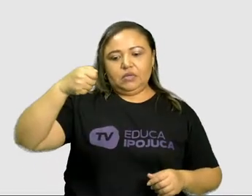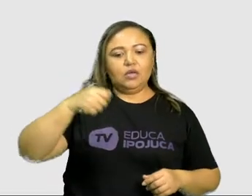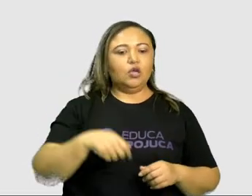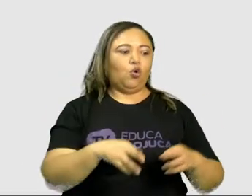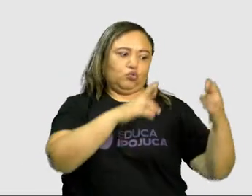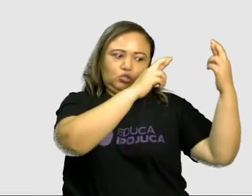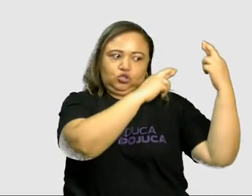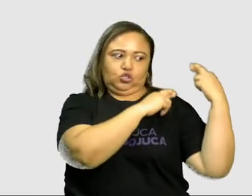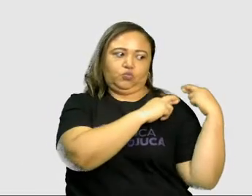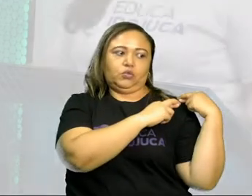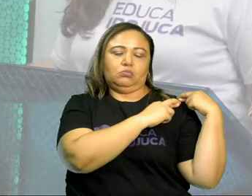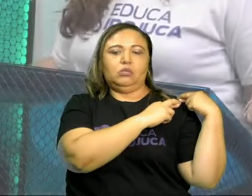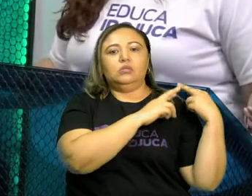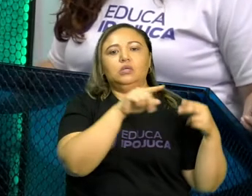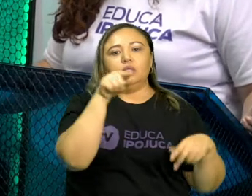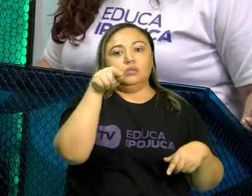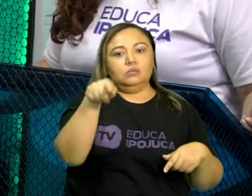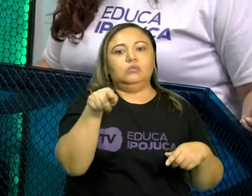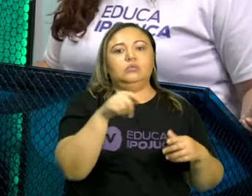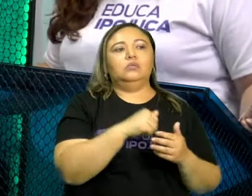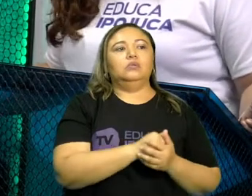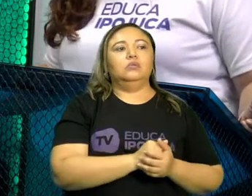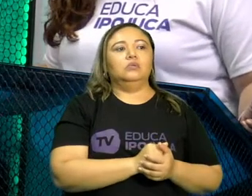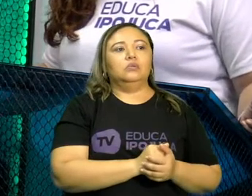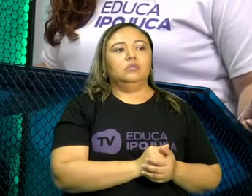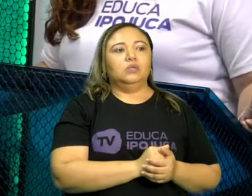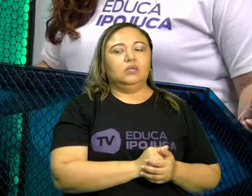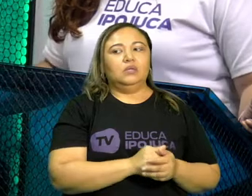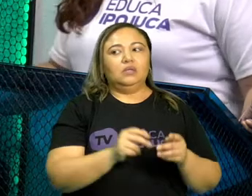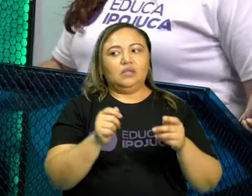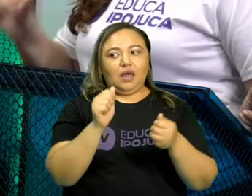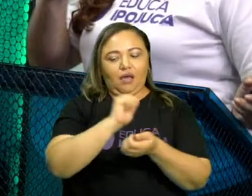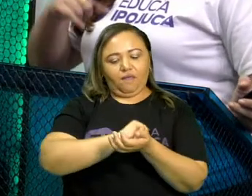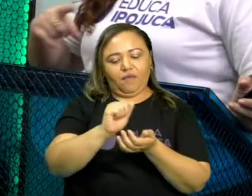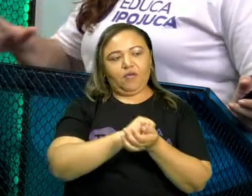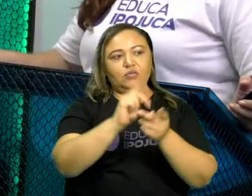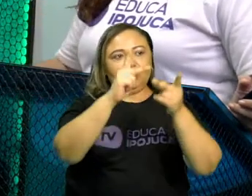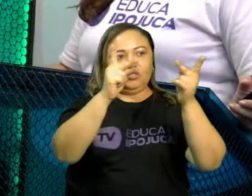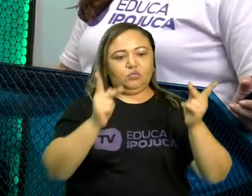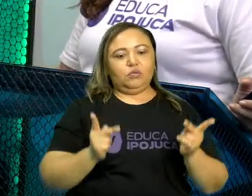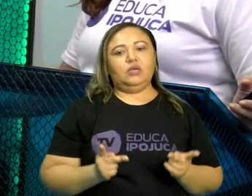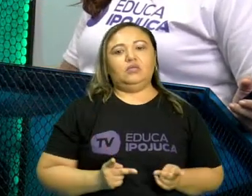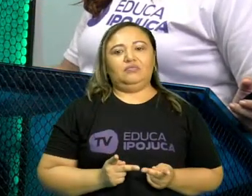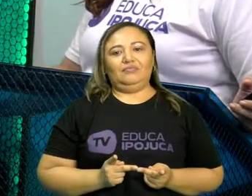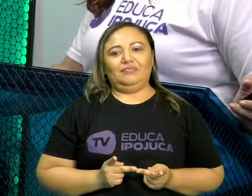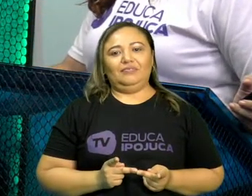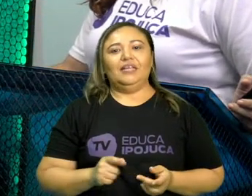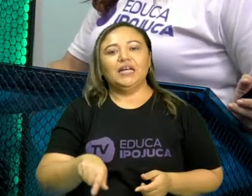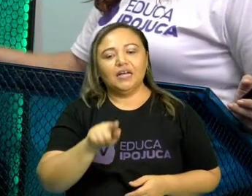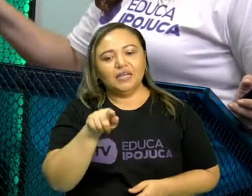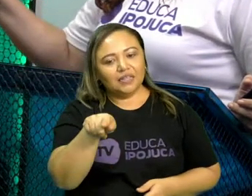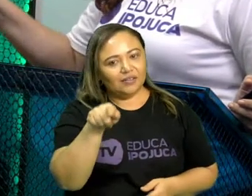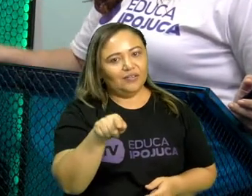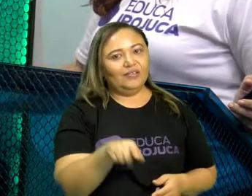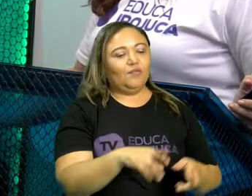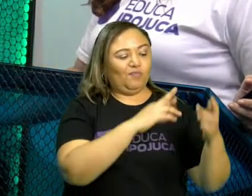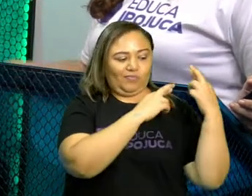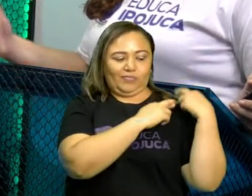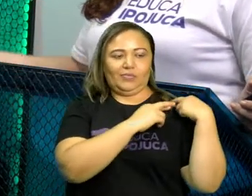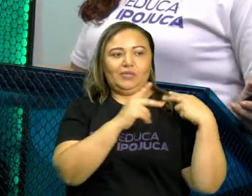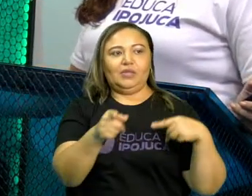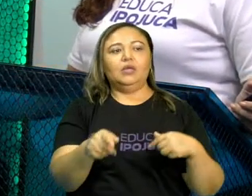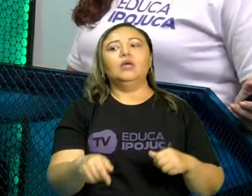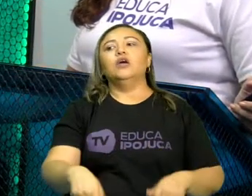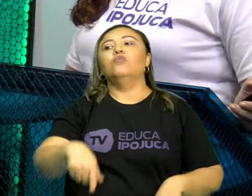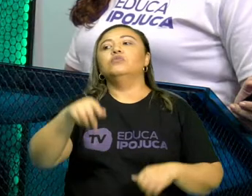Você tem que fazer isso, você tem que lavar os pratos, por favor. Então é a sua obrigação lavar os pratos. A permissão,